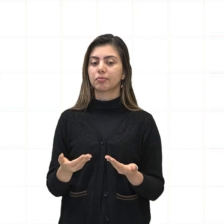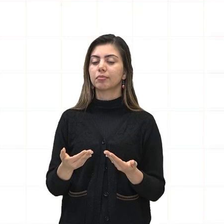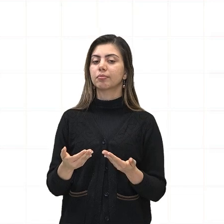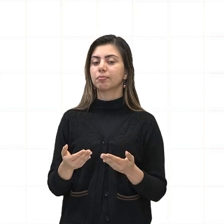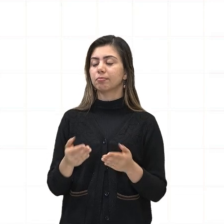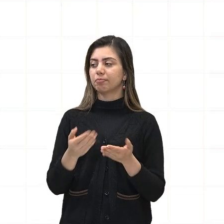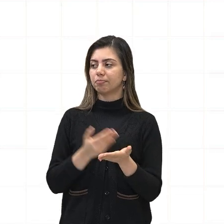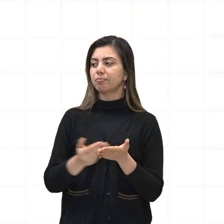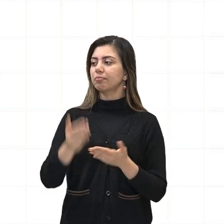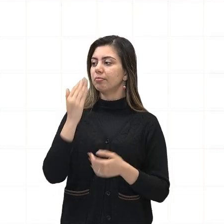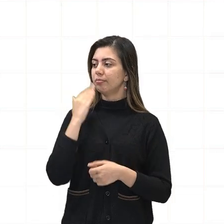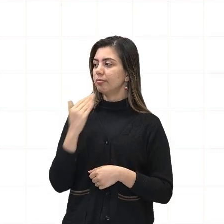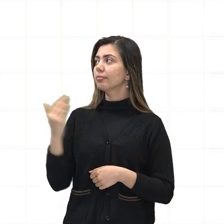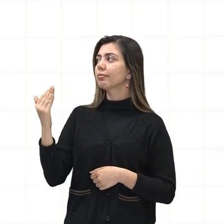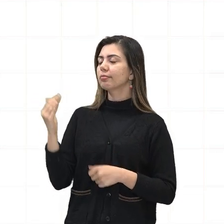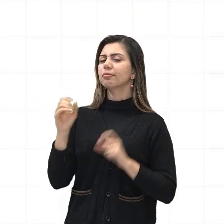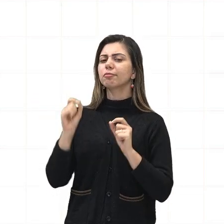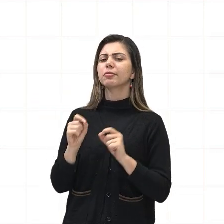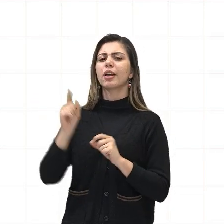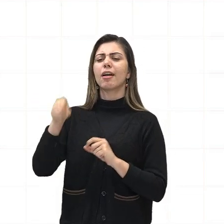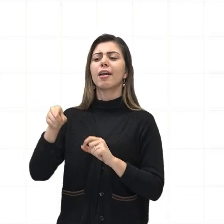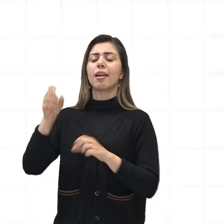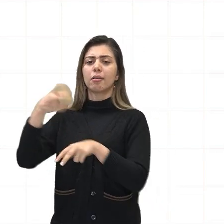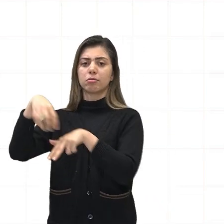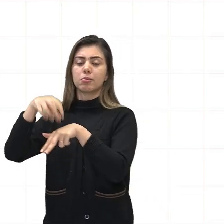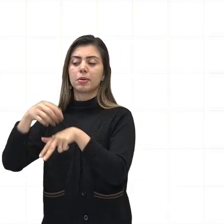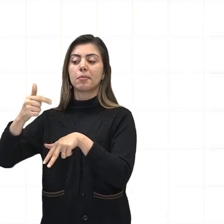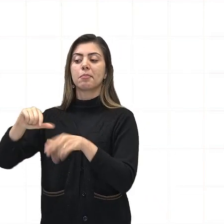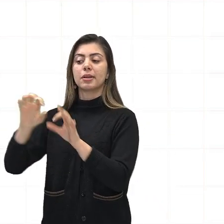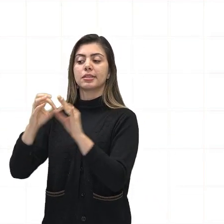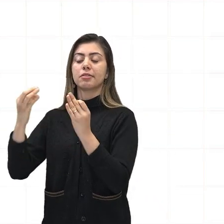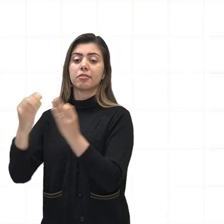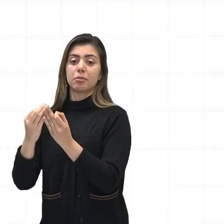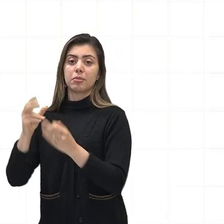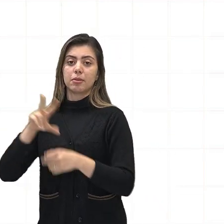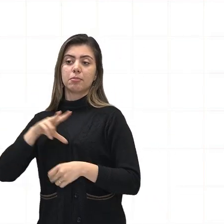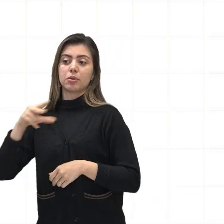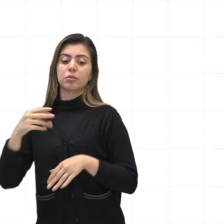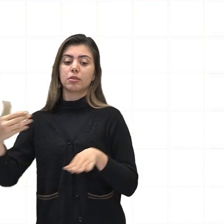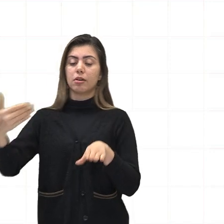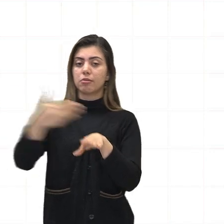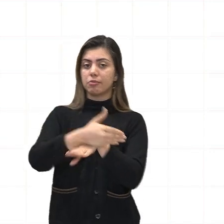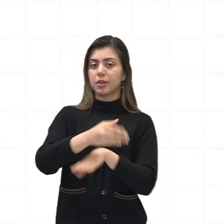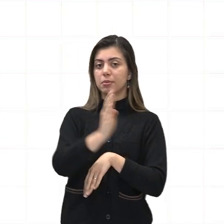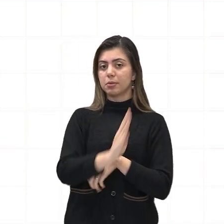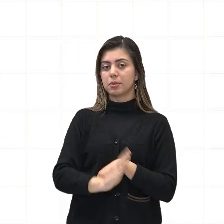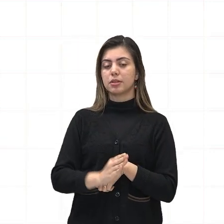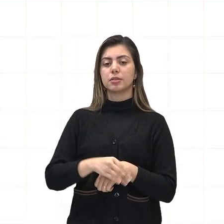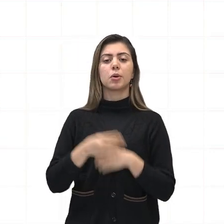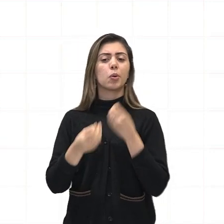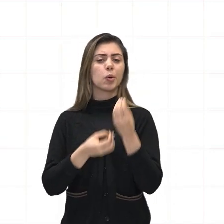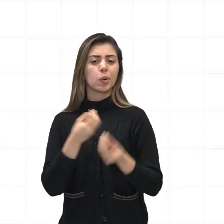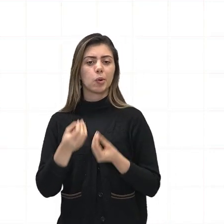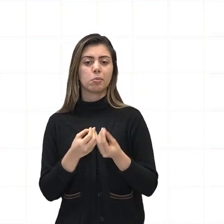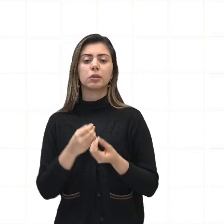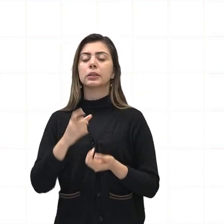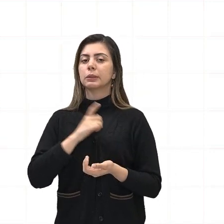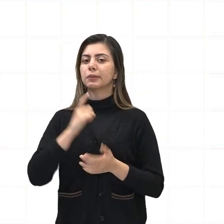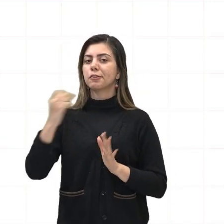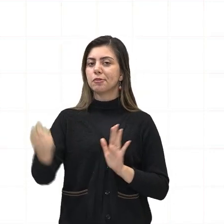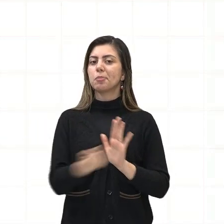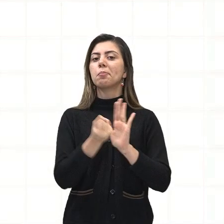família real. Olha lá! A vinda da família real portuguesa para o Brasil foi um evento